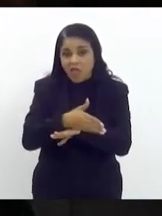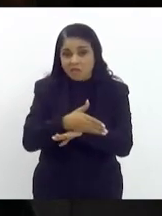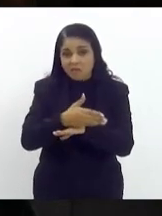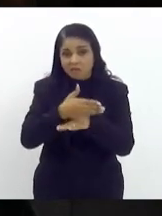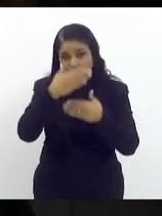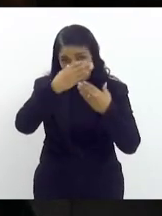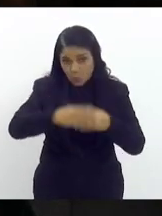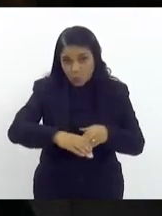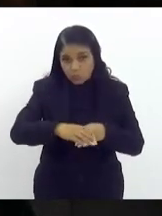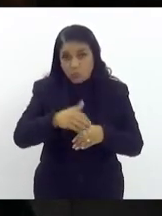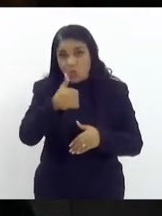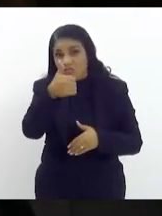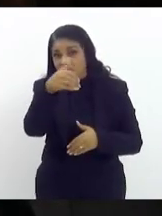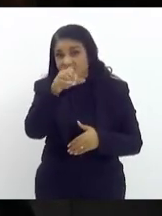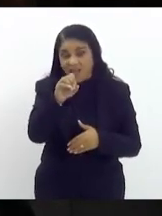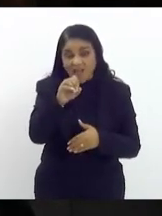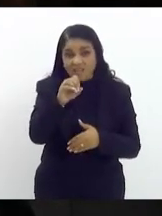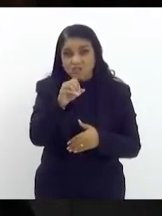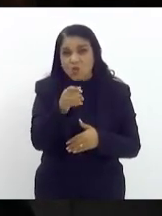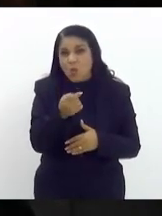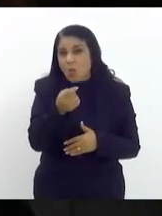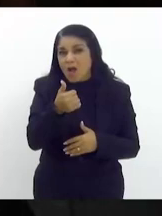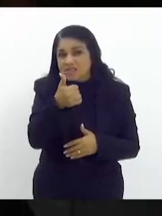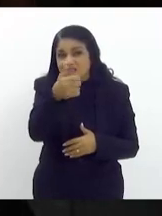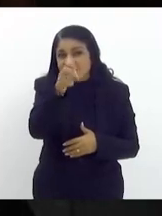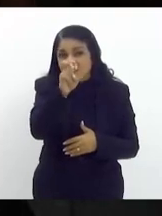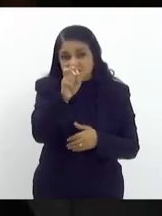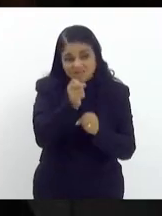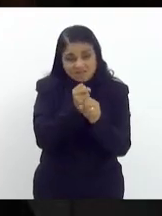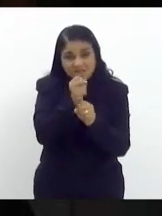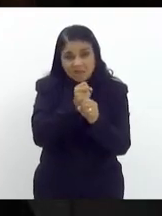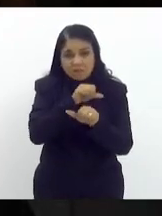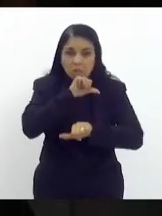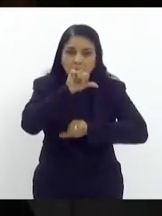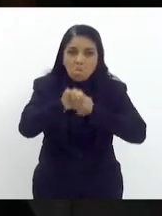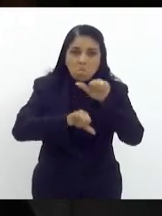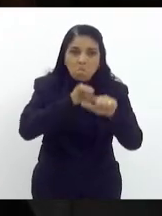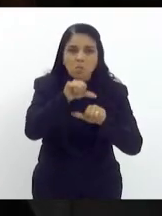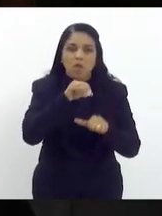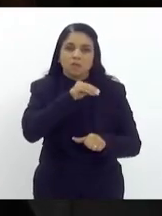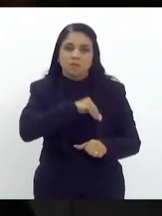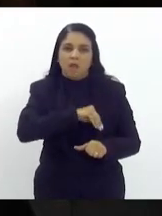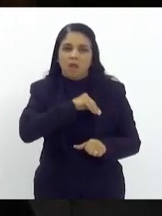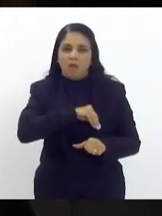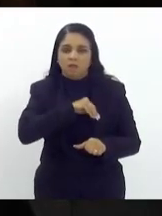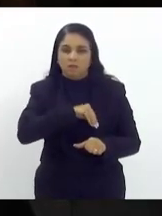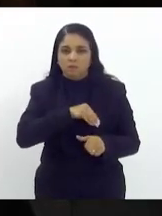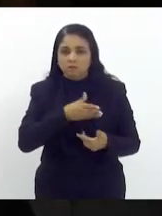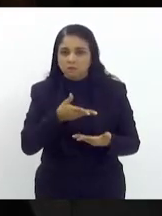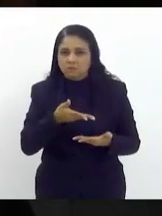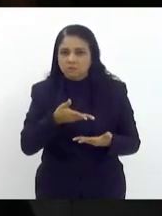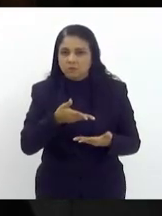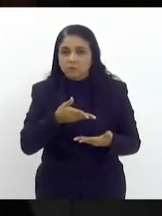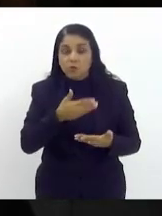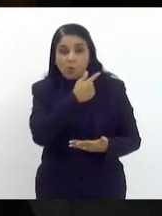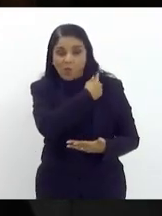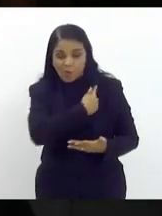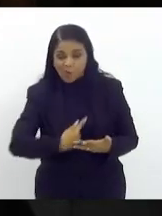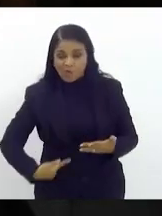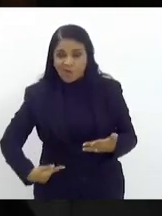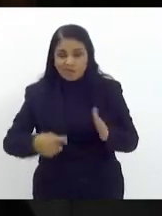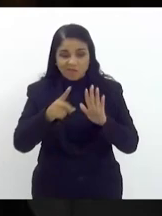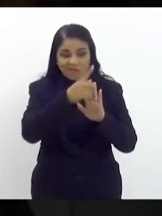quase 15 sem ter nenhuma mudança na sua remuneração porque o governo fez um decreto